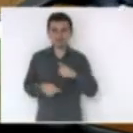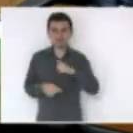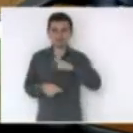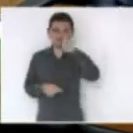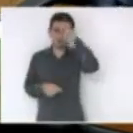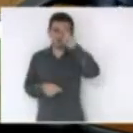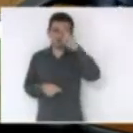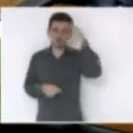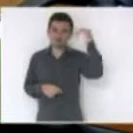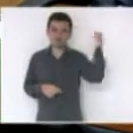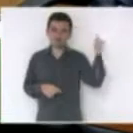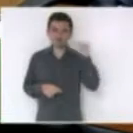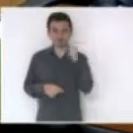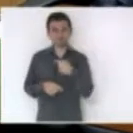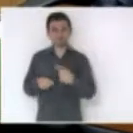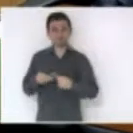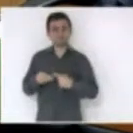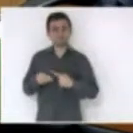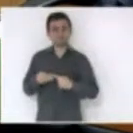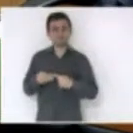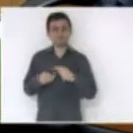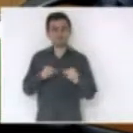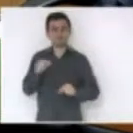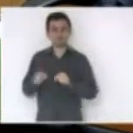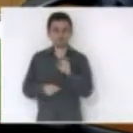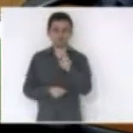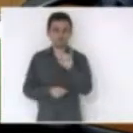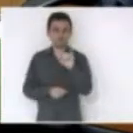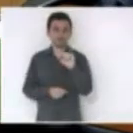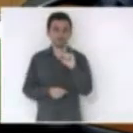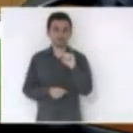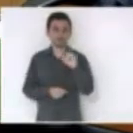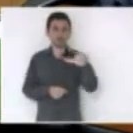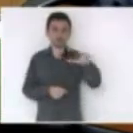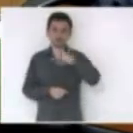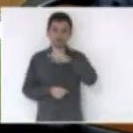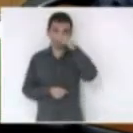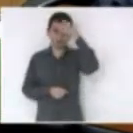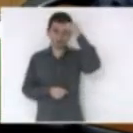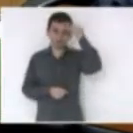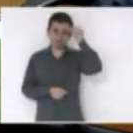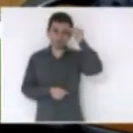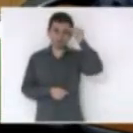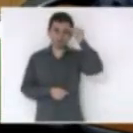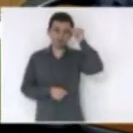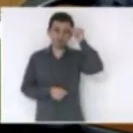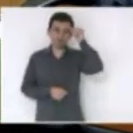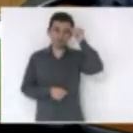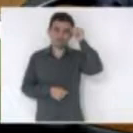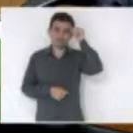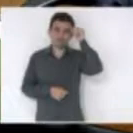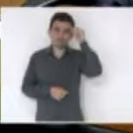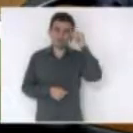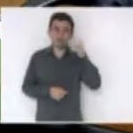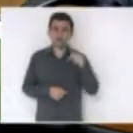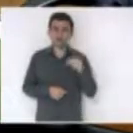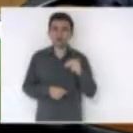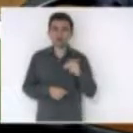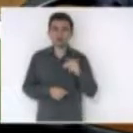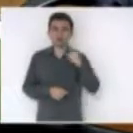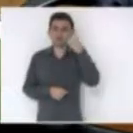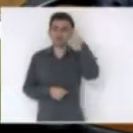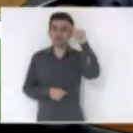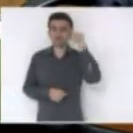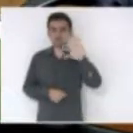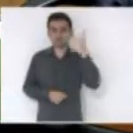muito famosa do Vidalzinho que era prefeito lá que certa feita ele disse que recebeu lá tem uma